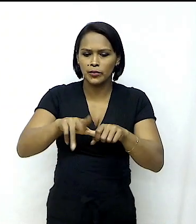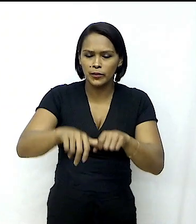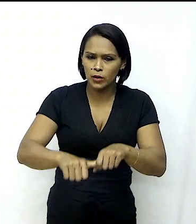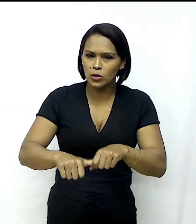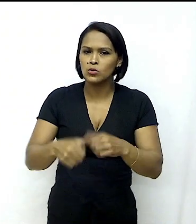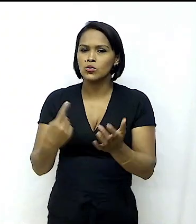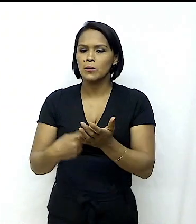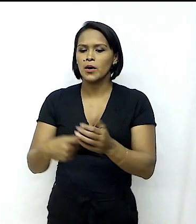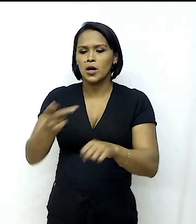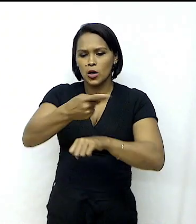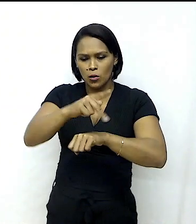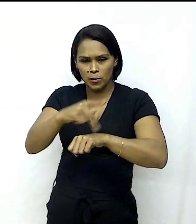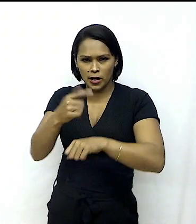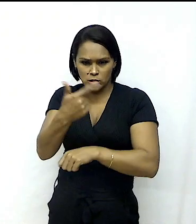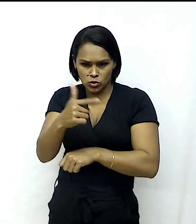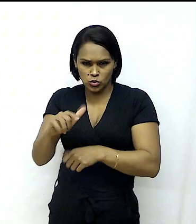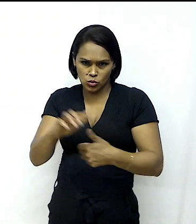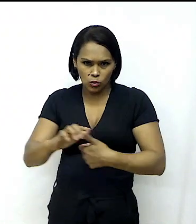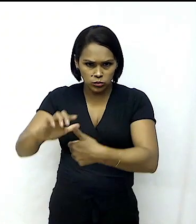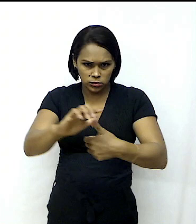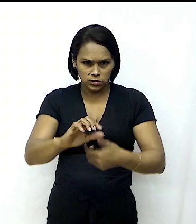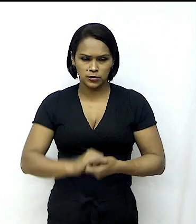e com outros países da região?